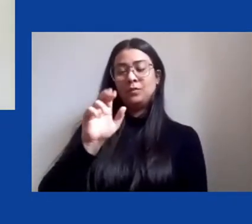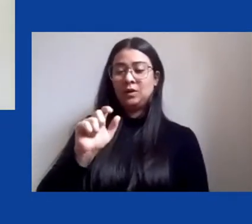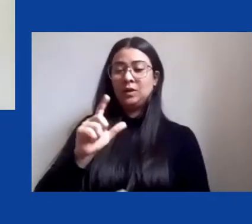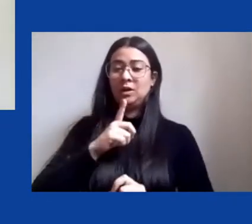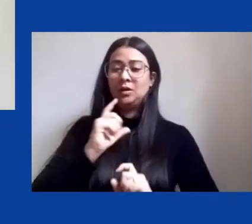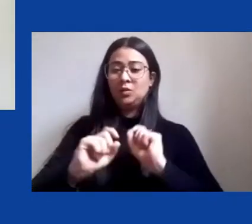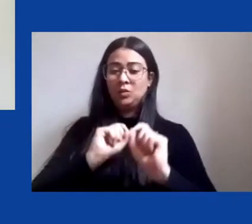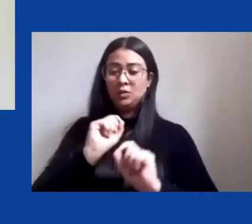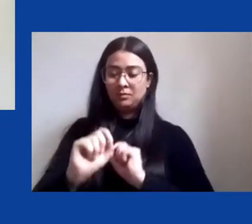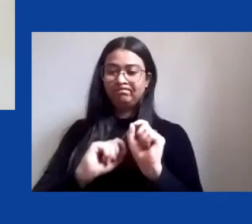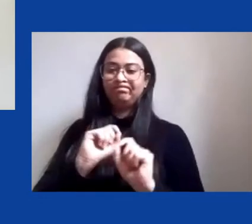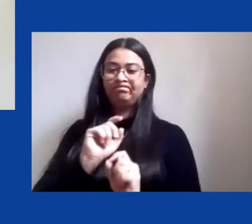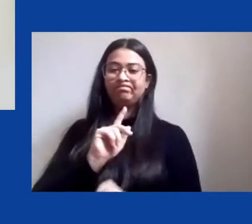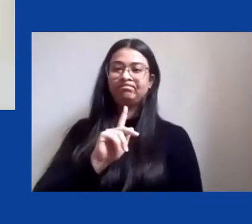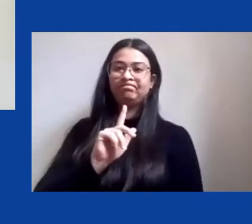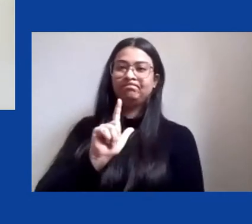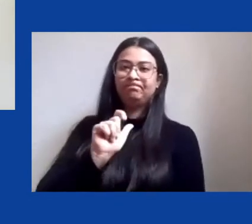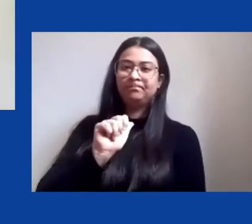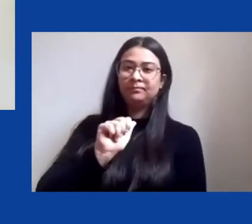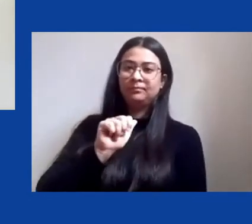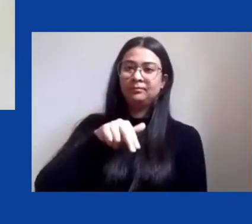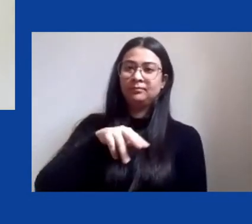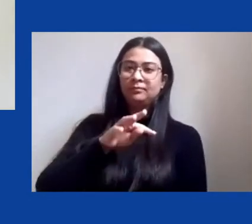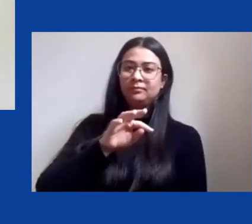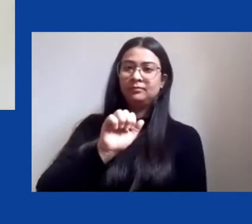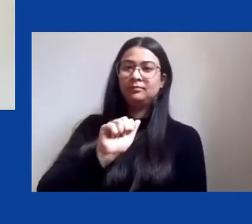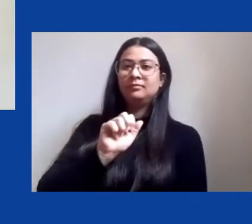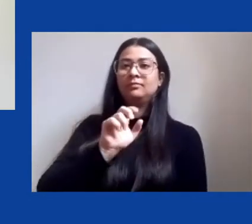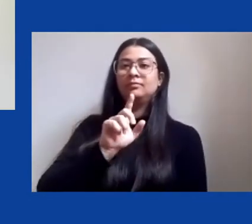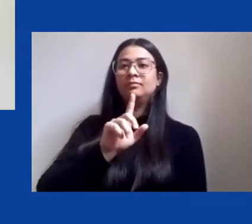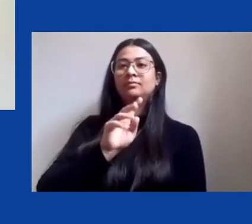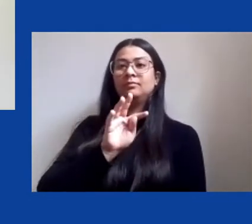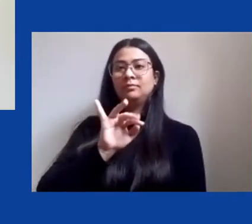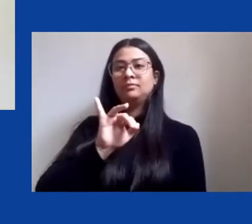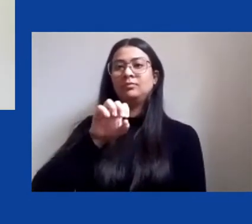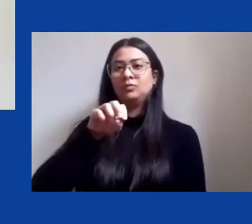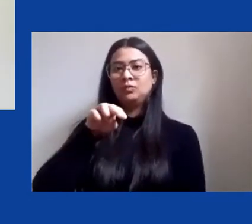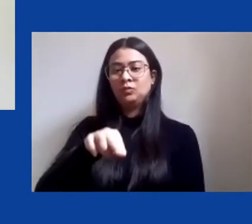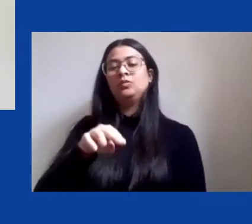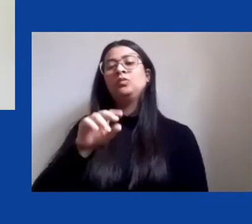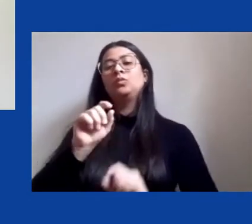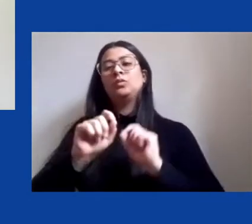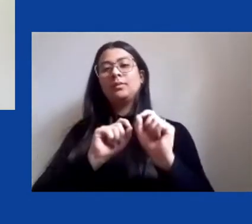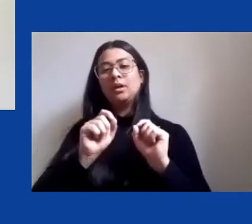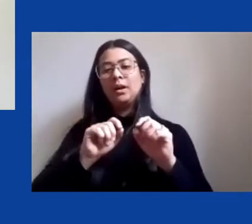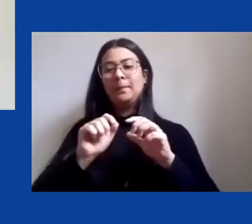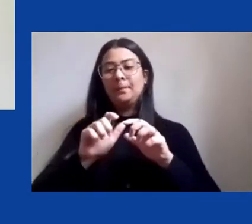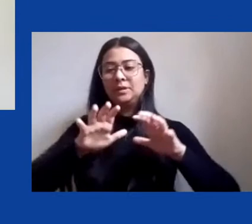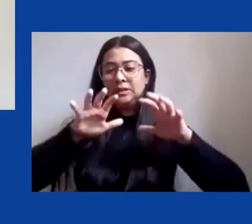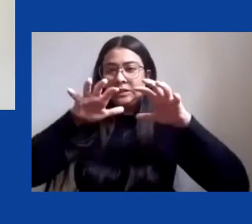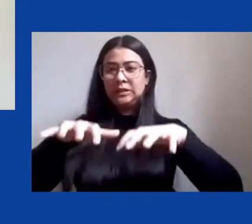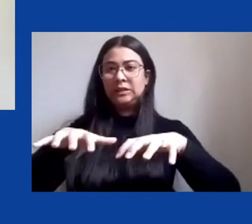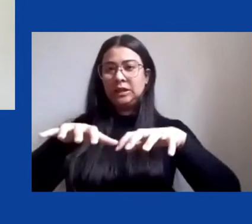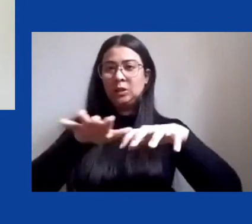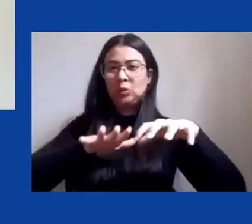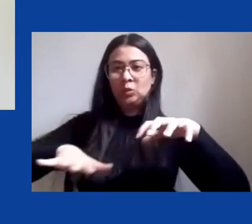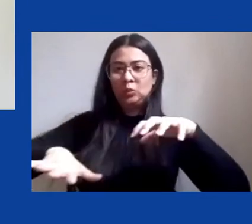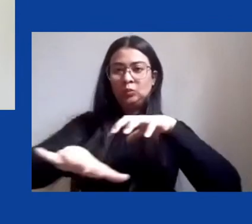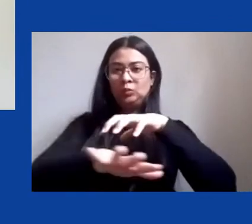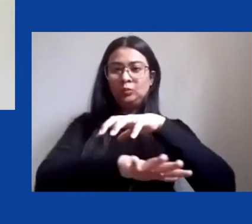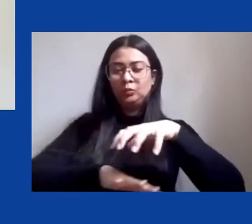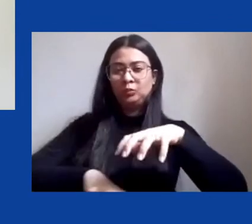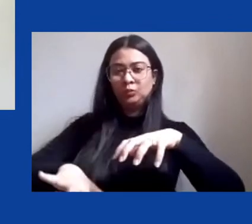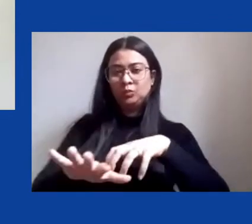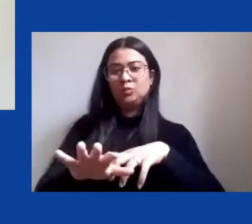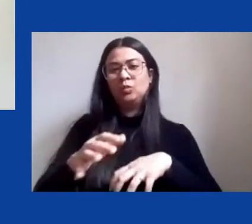hegemônica, na definição do que seria crescimento, desenvolvimento e bem-estar. Isso fez com que geógrafos e